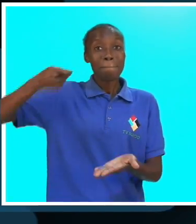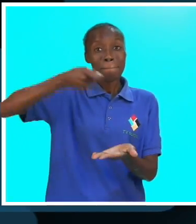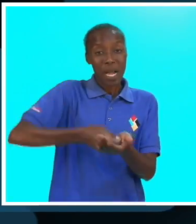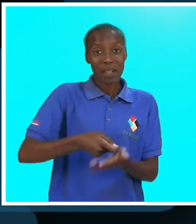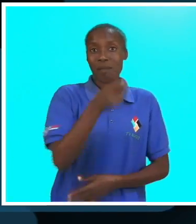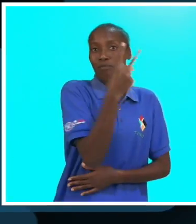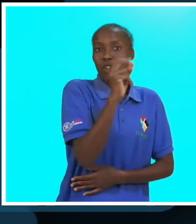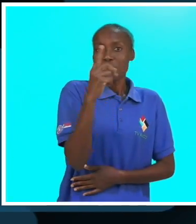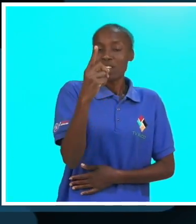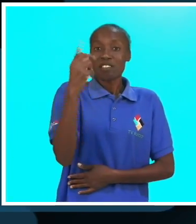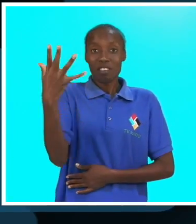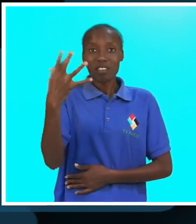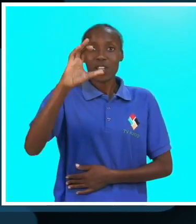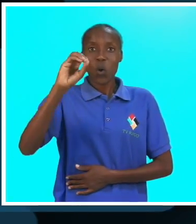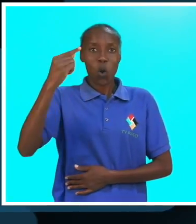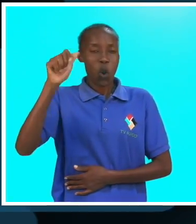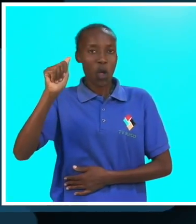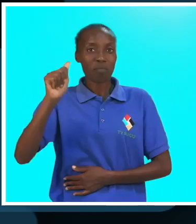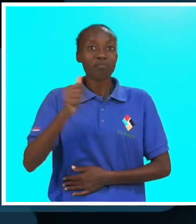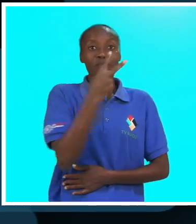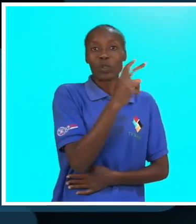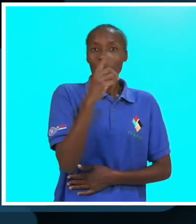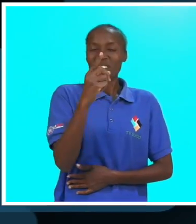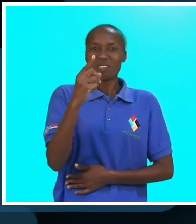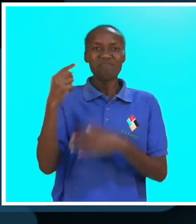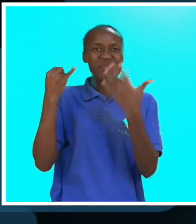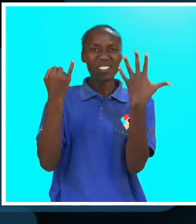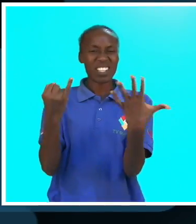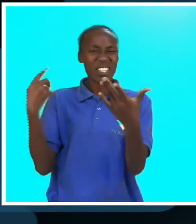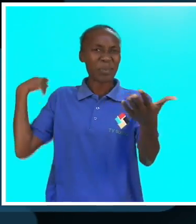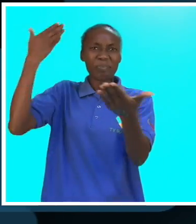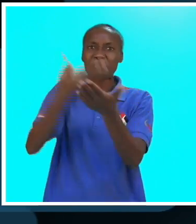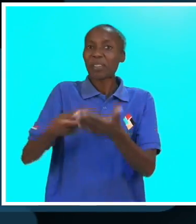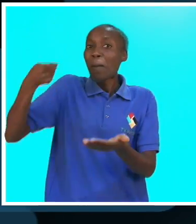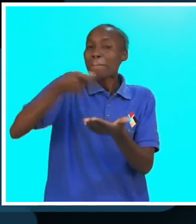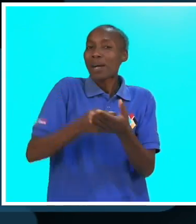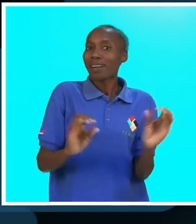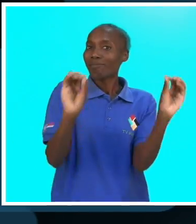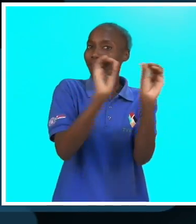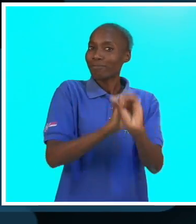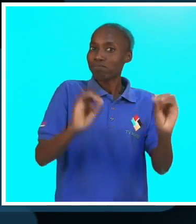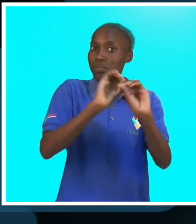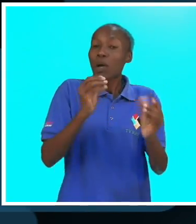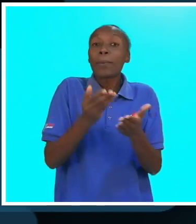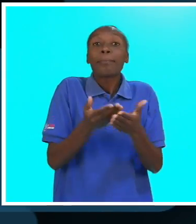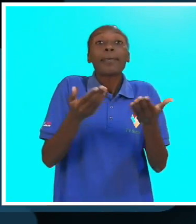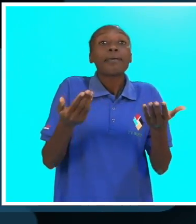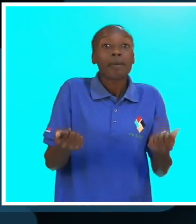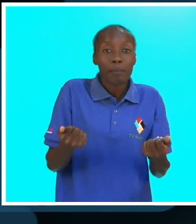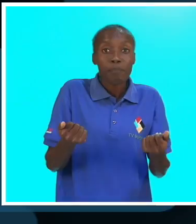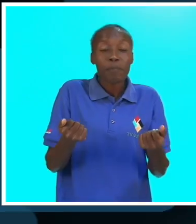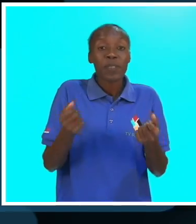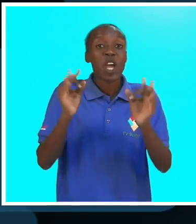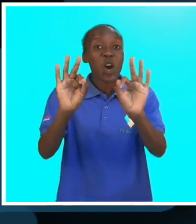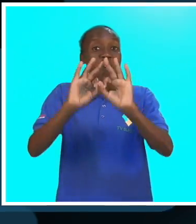é de 2015. De 2016 para cá nunca mais pagamos cotas. Isto porque